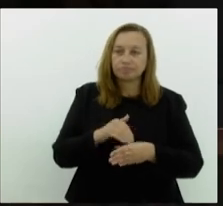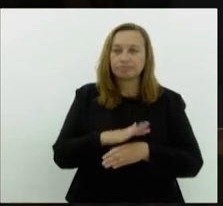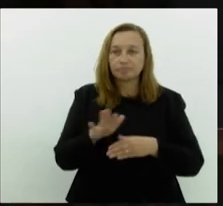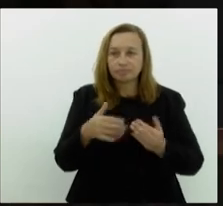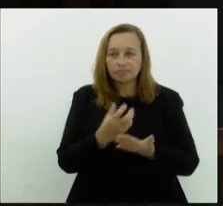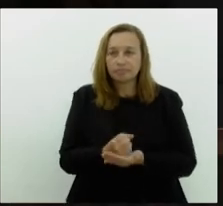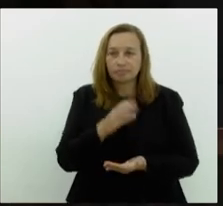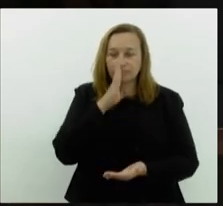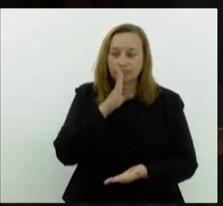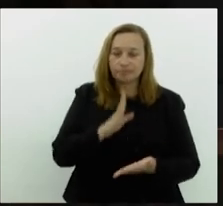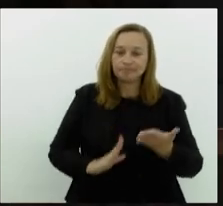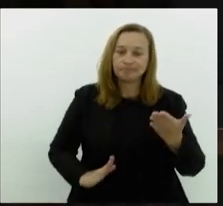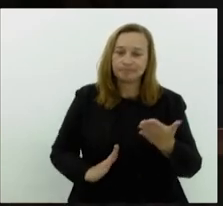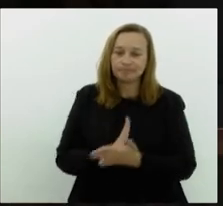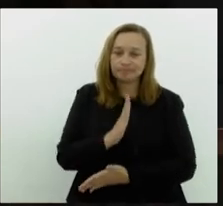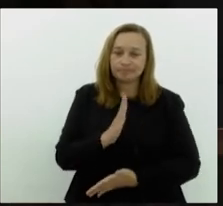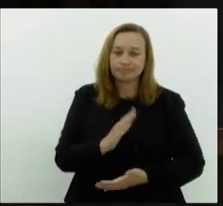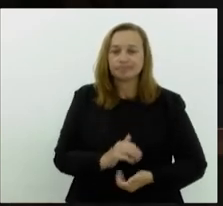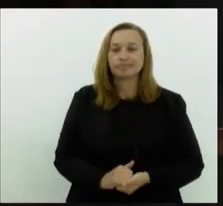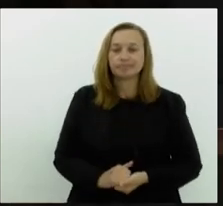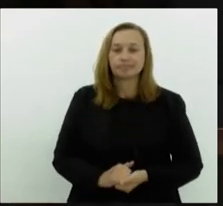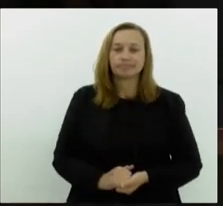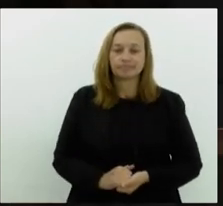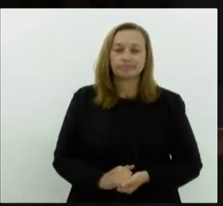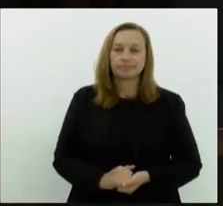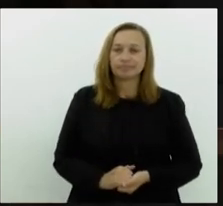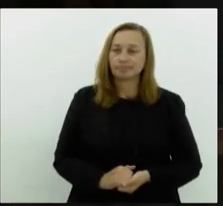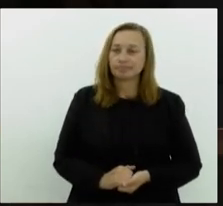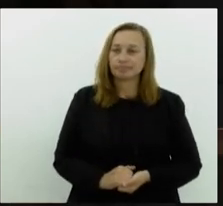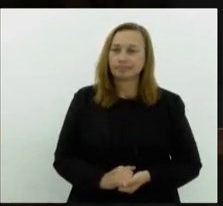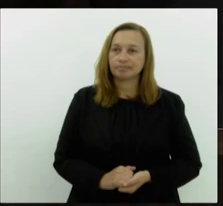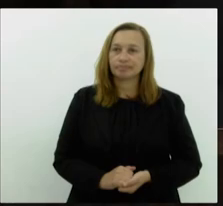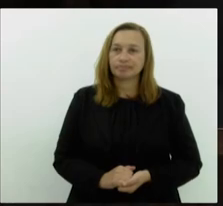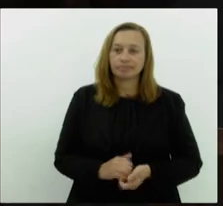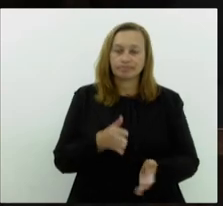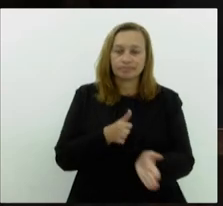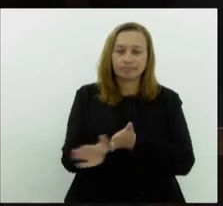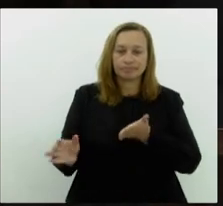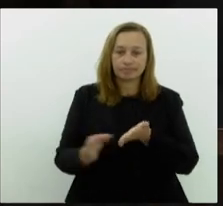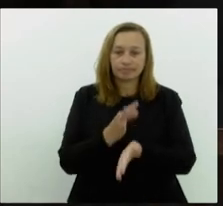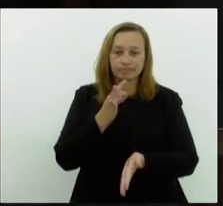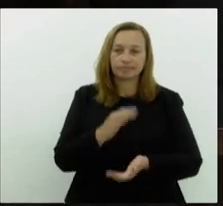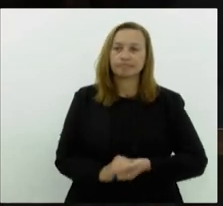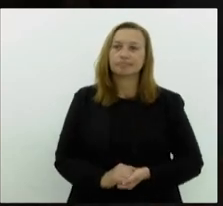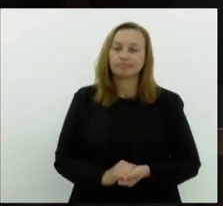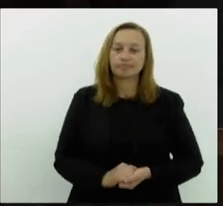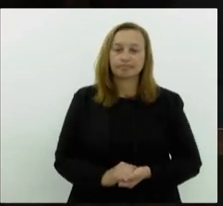sou de caprovo, permanece como estão, aprovado. Vai a publicação.